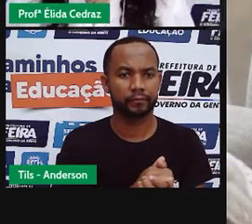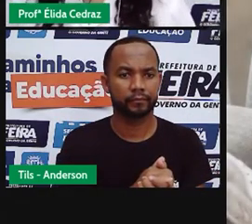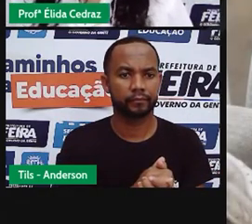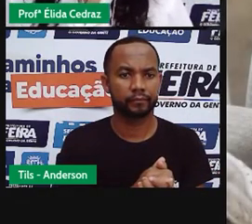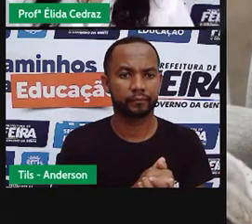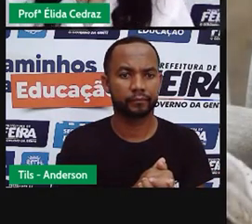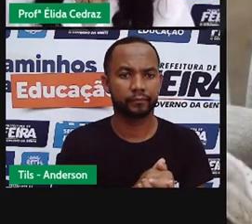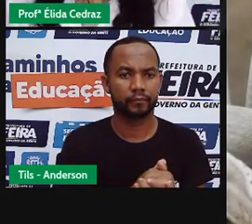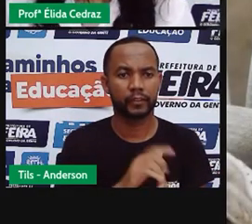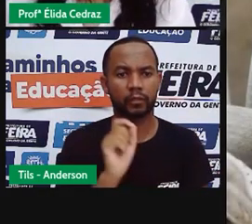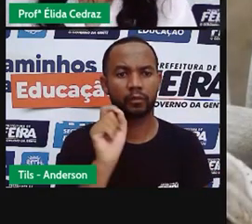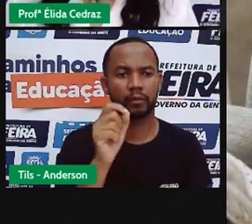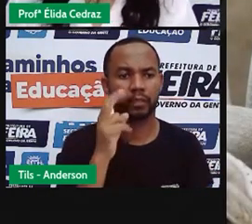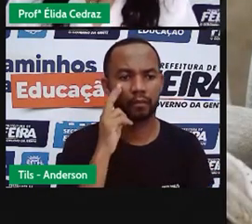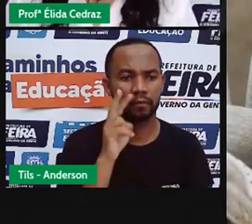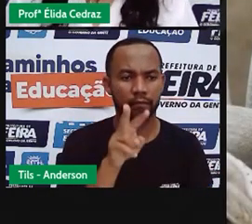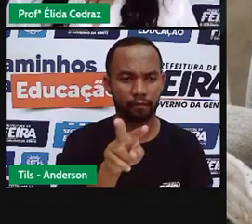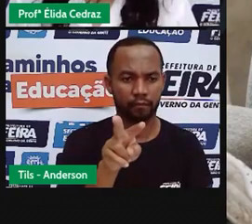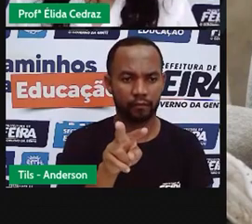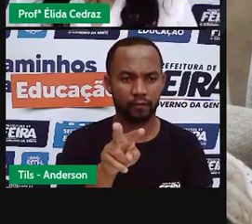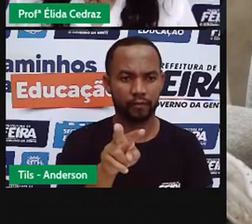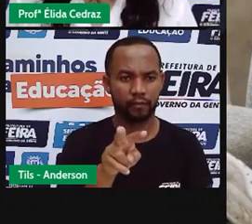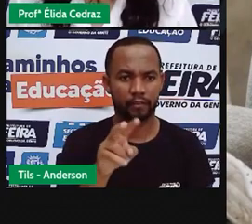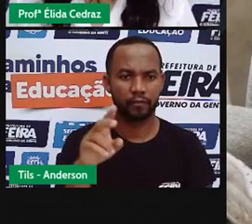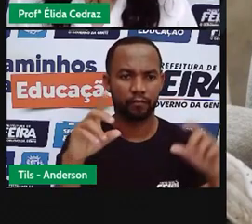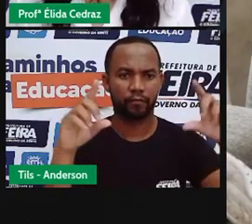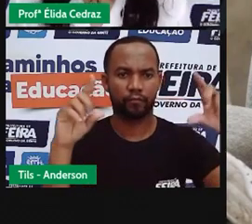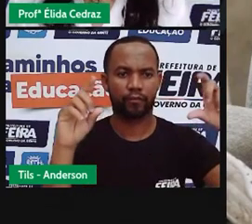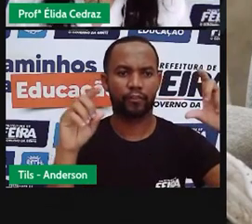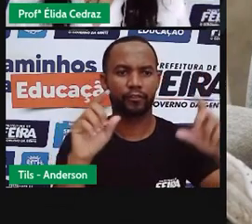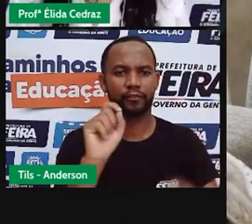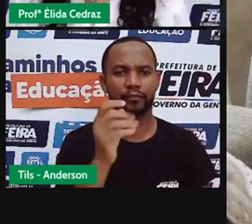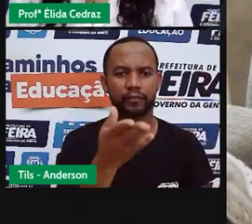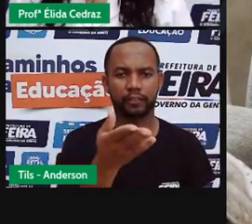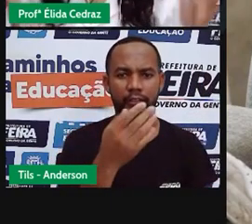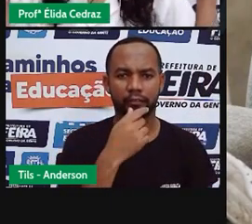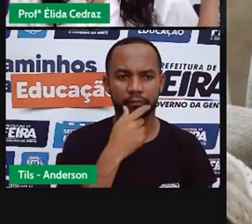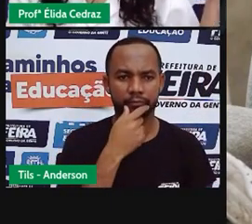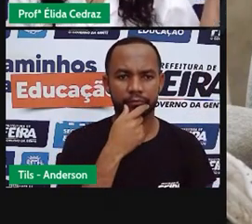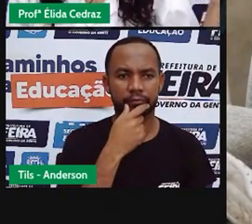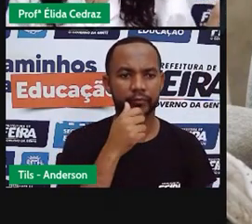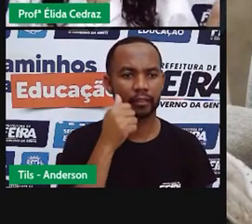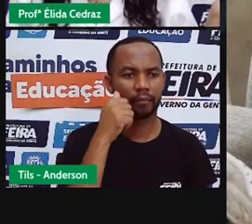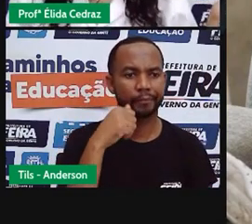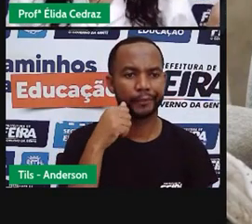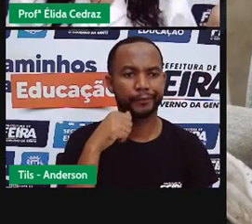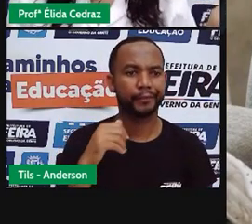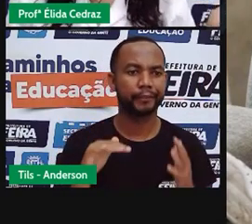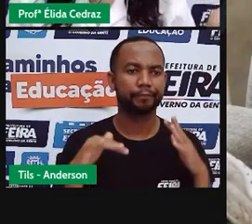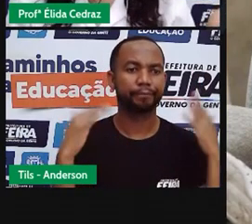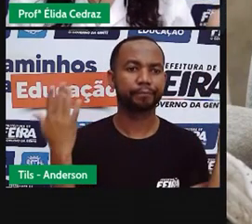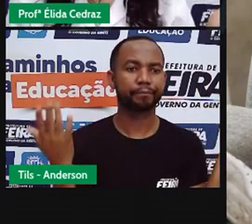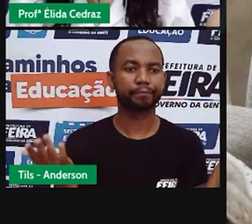O que você observa nessa imagem? Por que a menininha está assim?